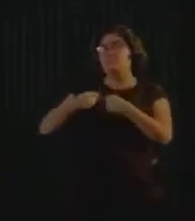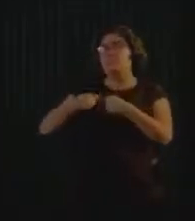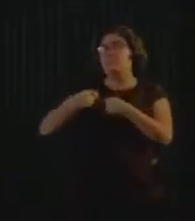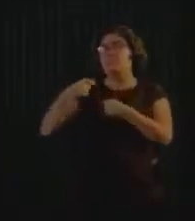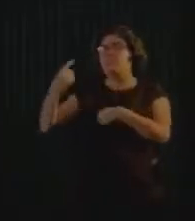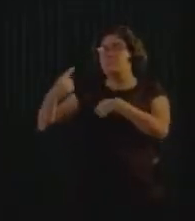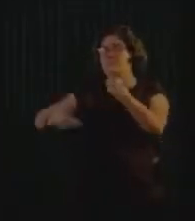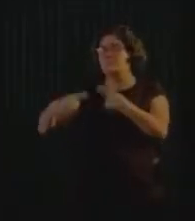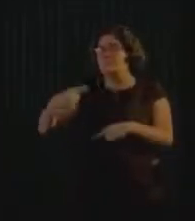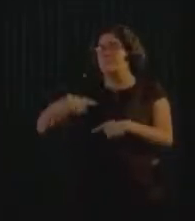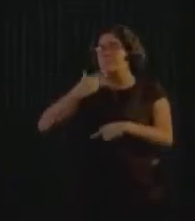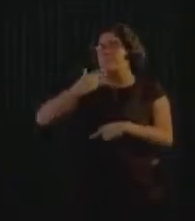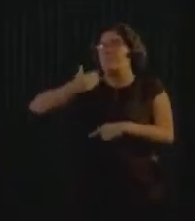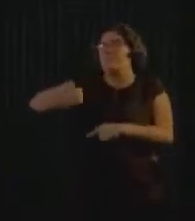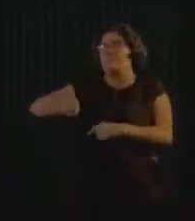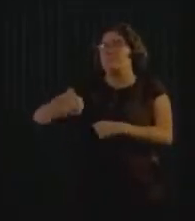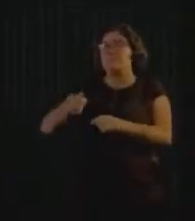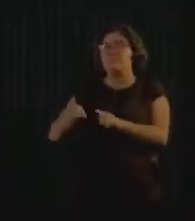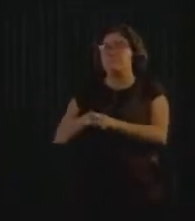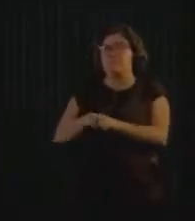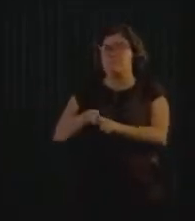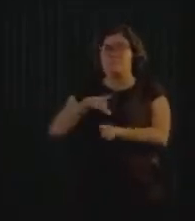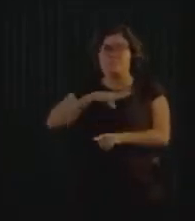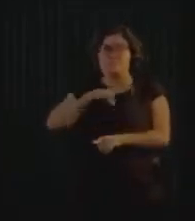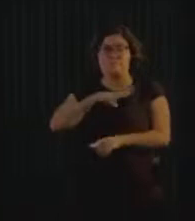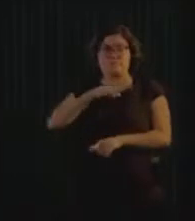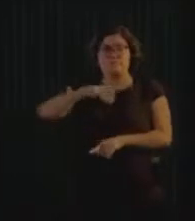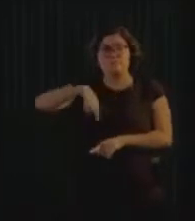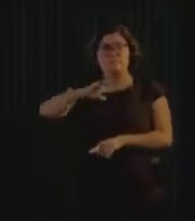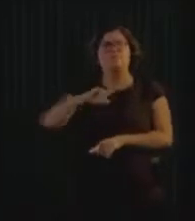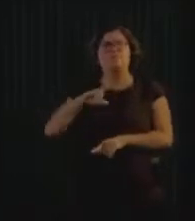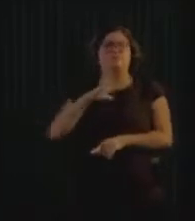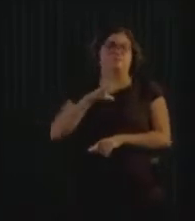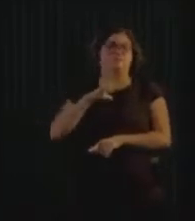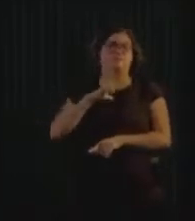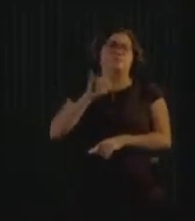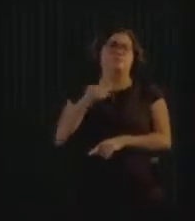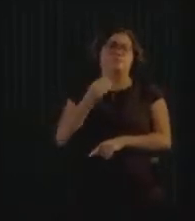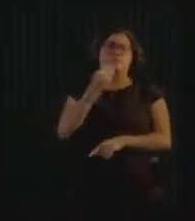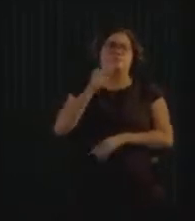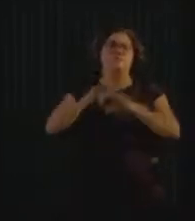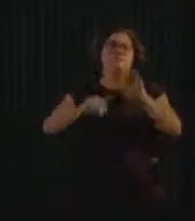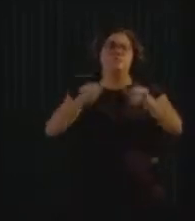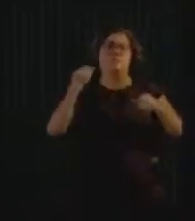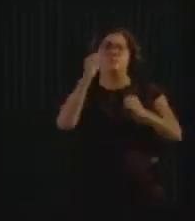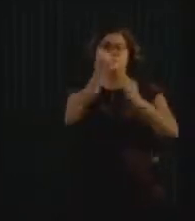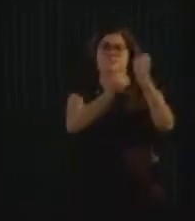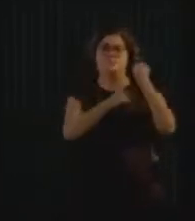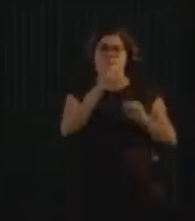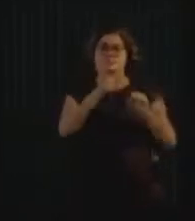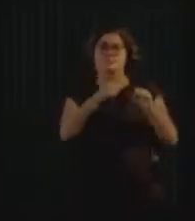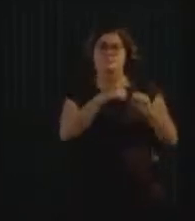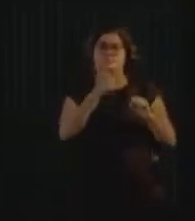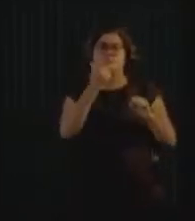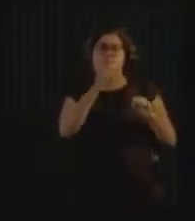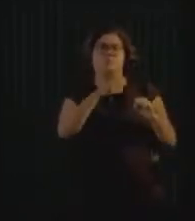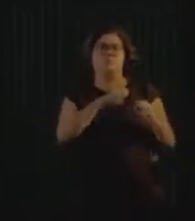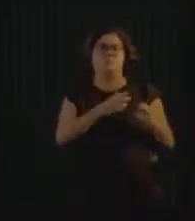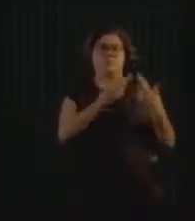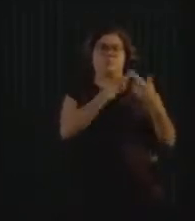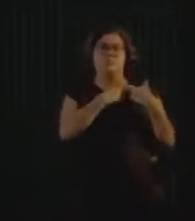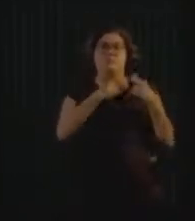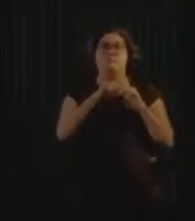ser melhor discutida. E os municípios têm essa oportunidade de chamar a indústria, trazer a indústria, não só para